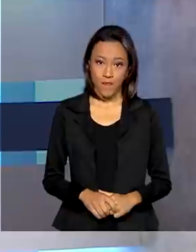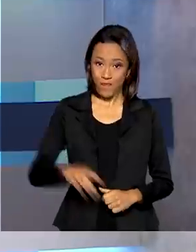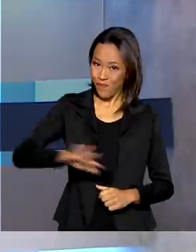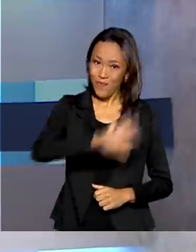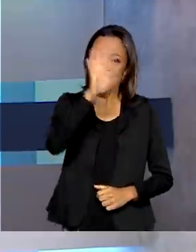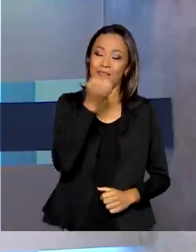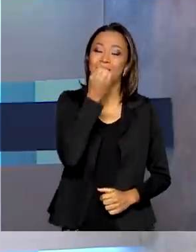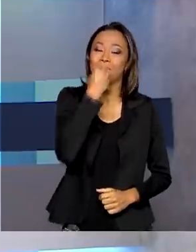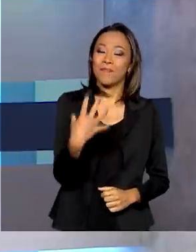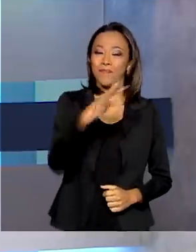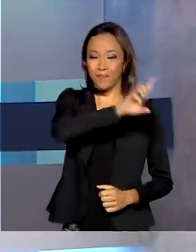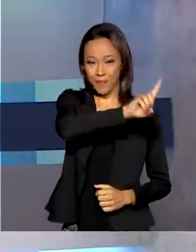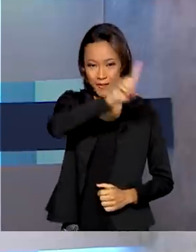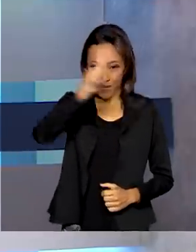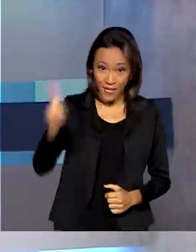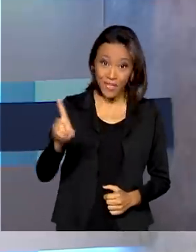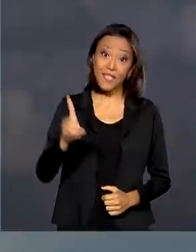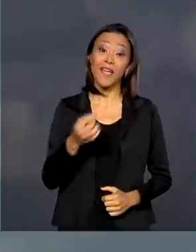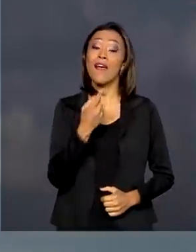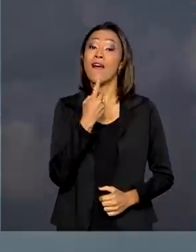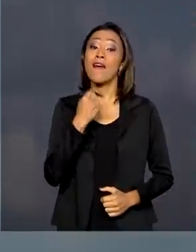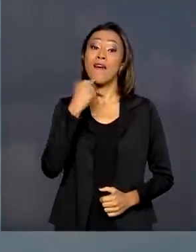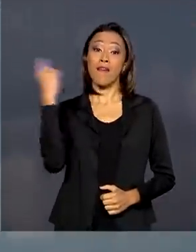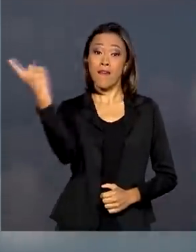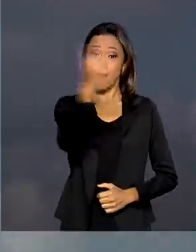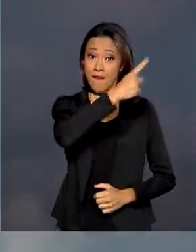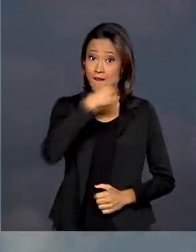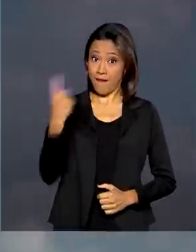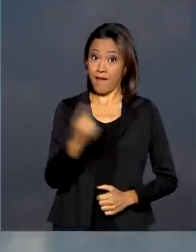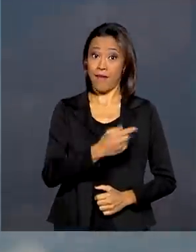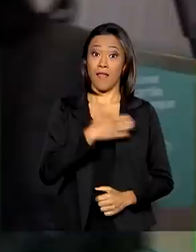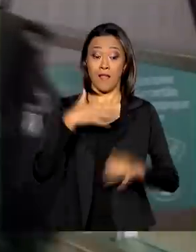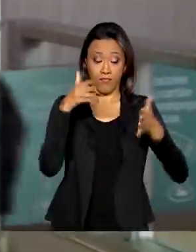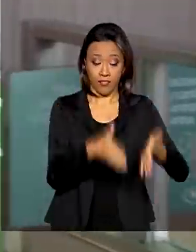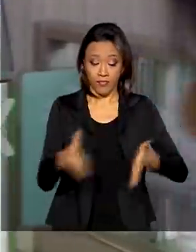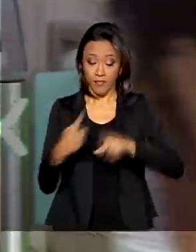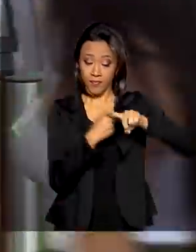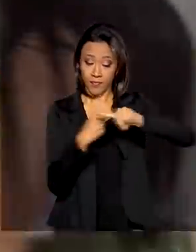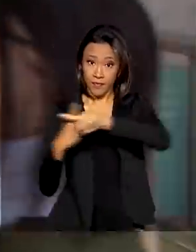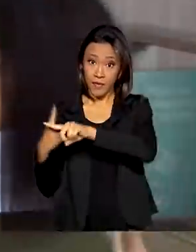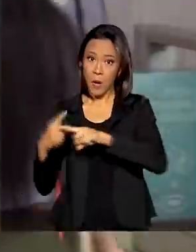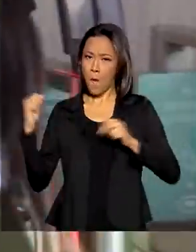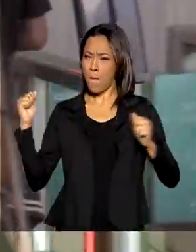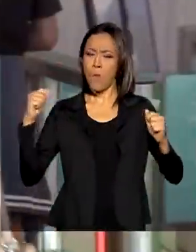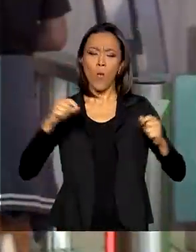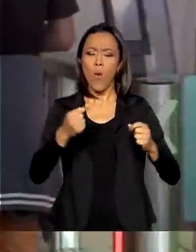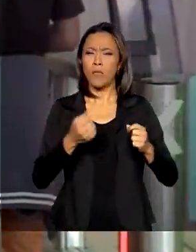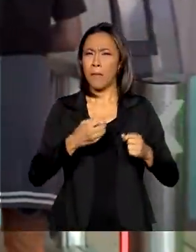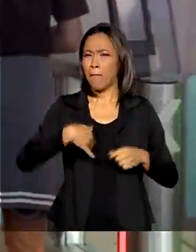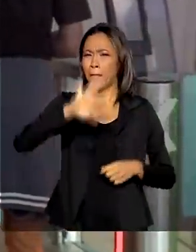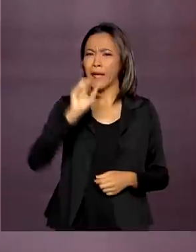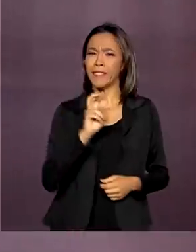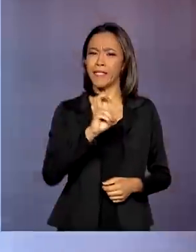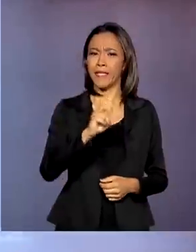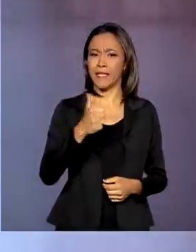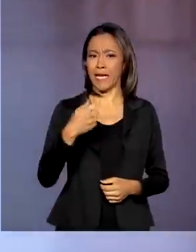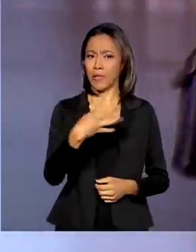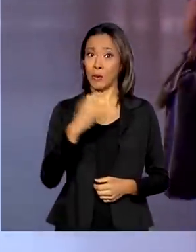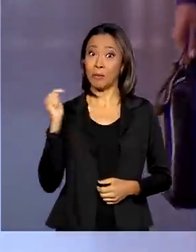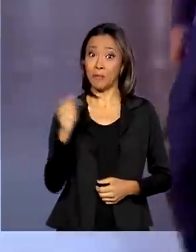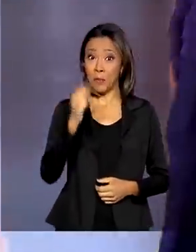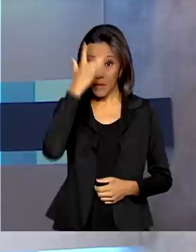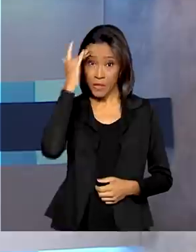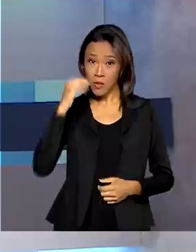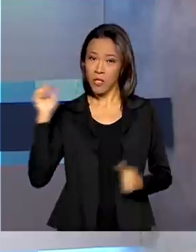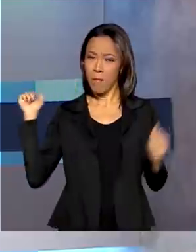Olá, bom dia! Feriado de finados deve movimentar quase 514 mil passageiros nos aeroportos da